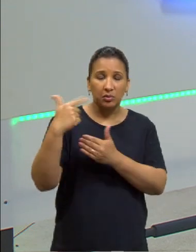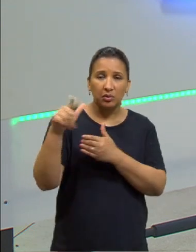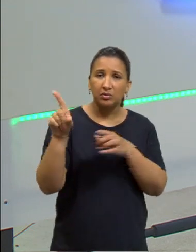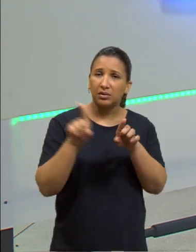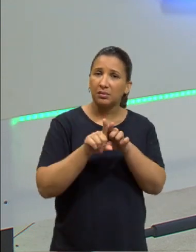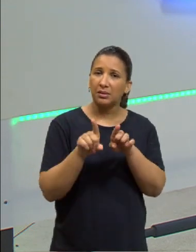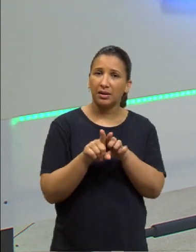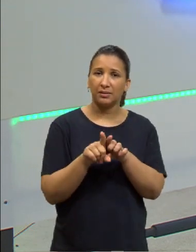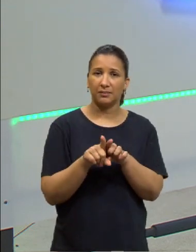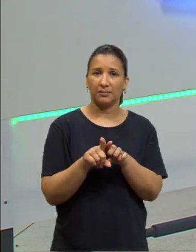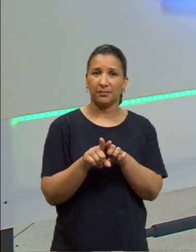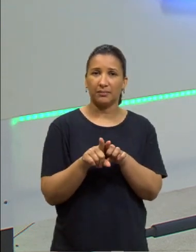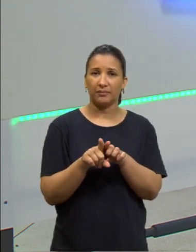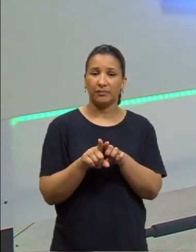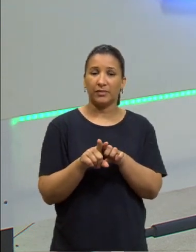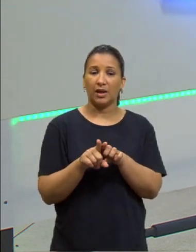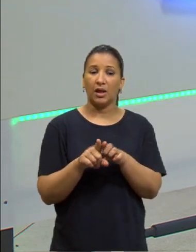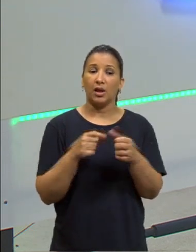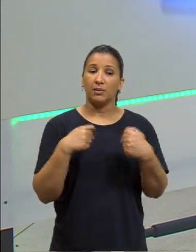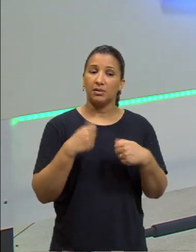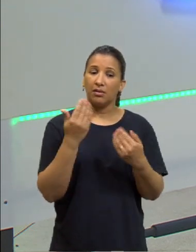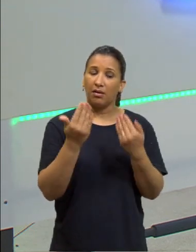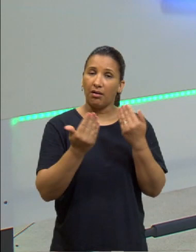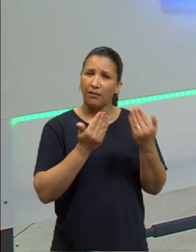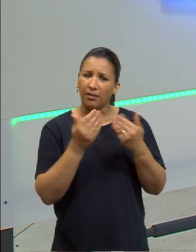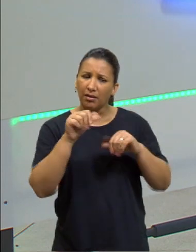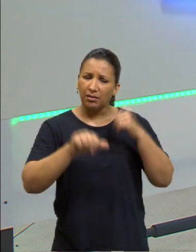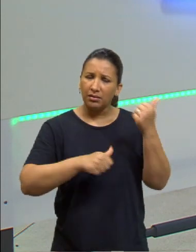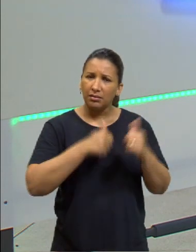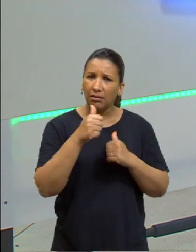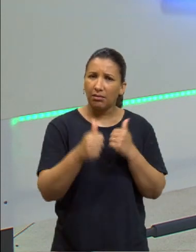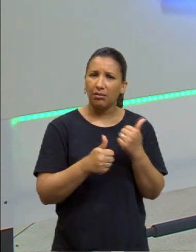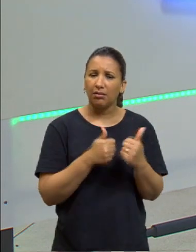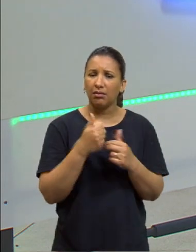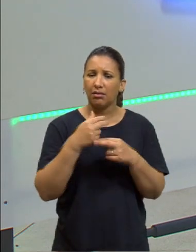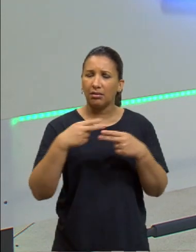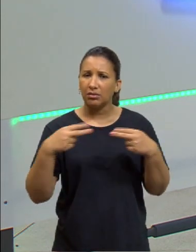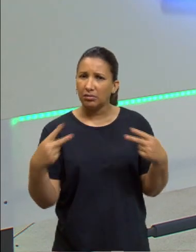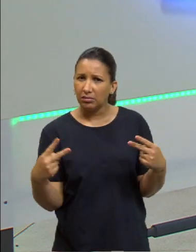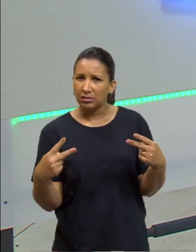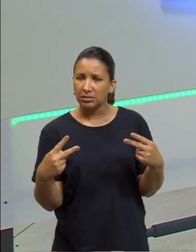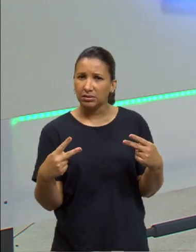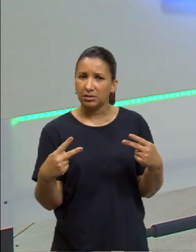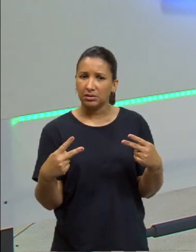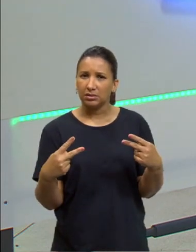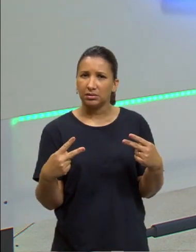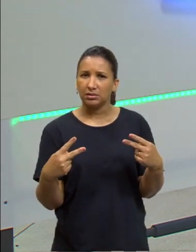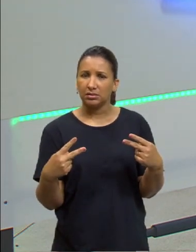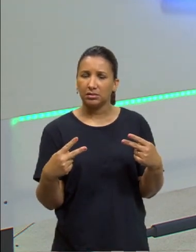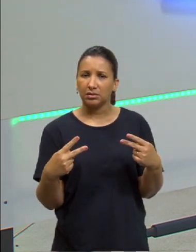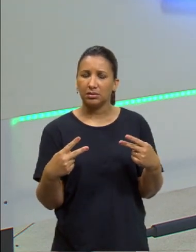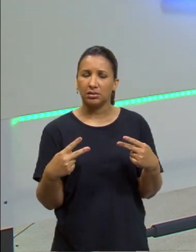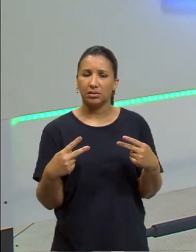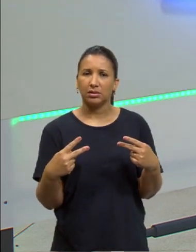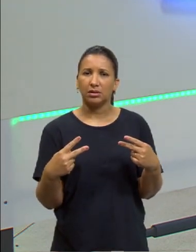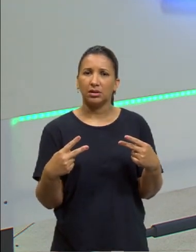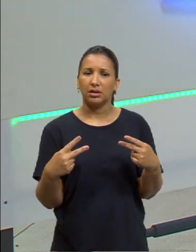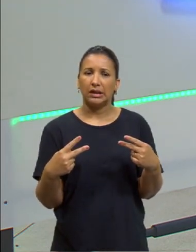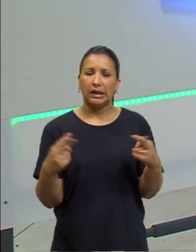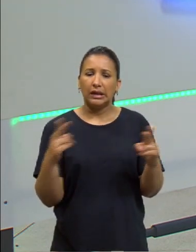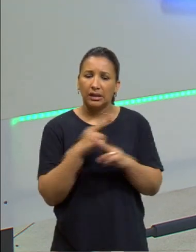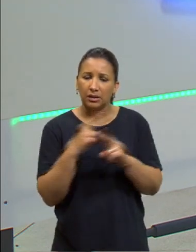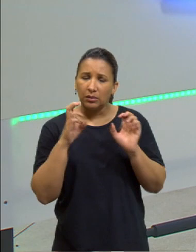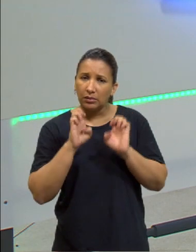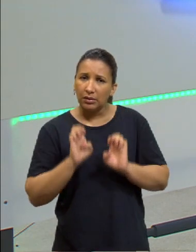Então, eu vou ter que avaliar. Estou percebendo que, nós estamos sempre falando em ética aqui, e avaliar, seria muito